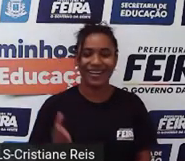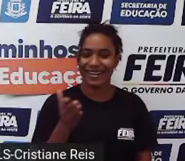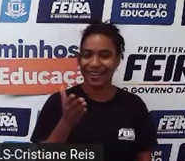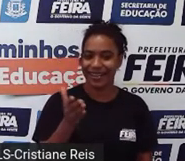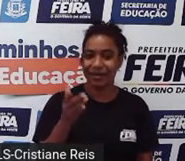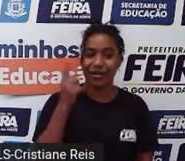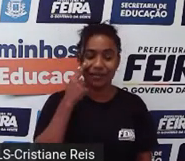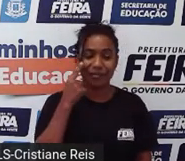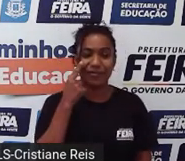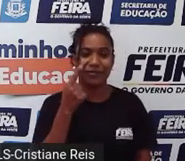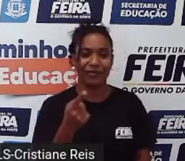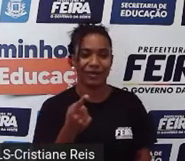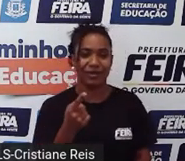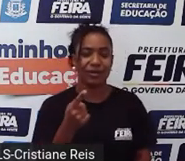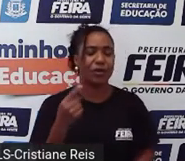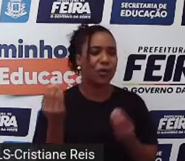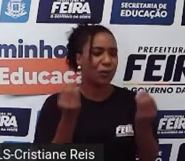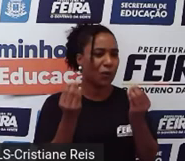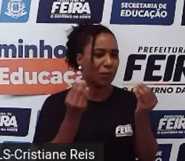temperature.